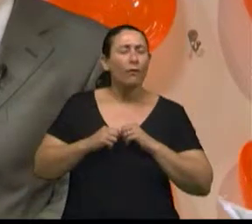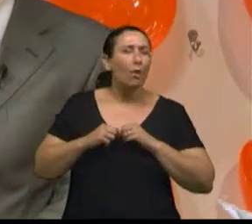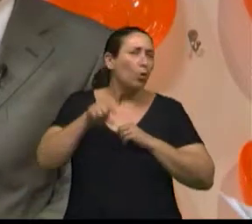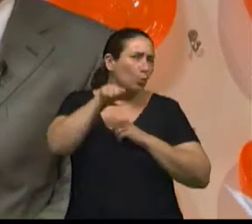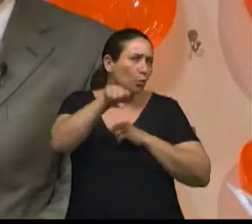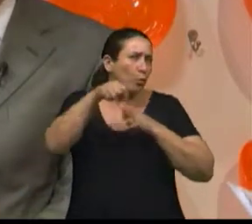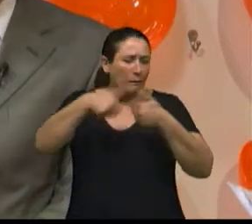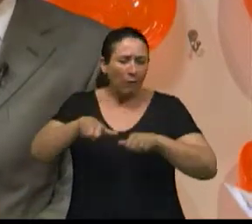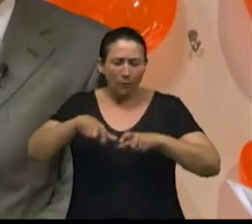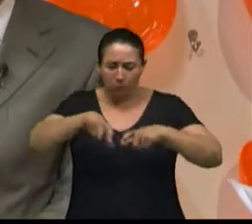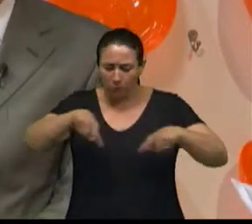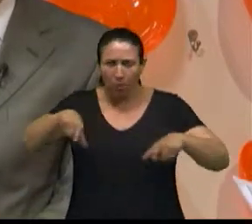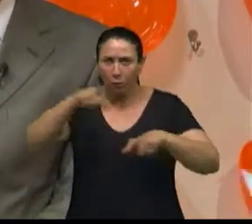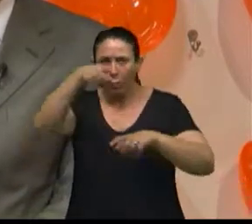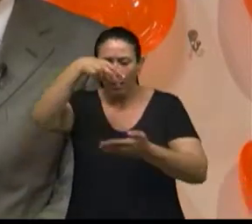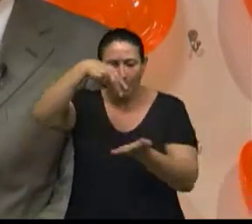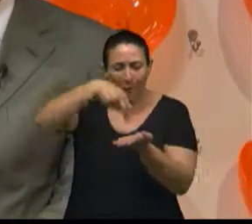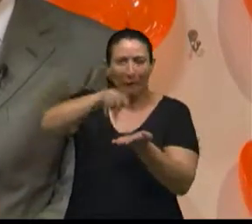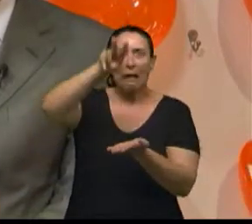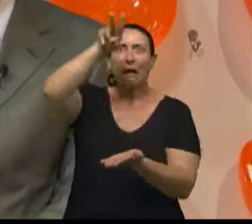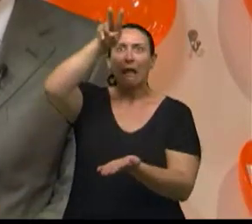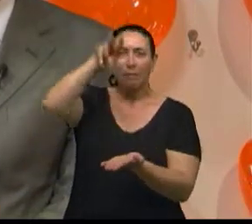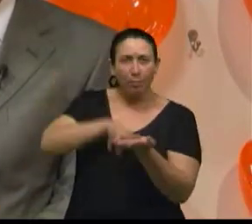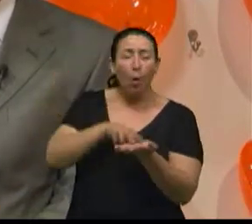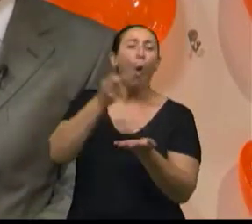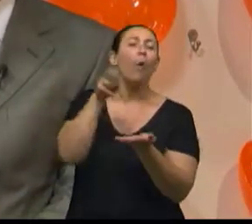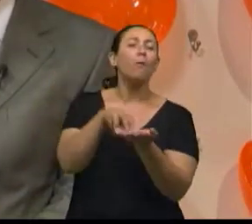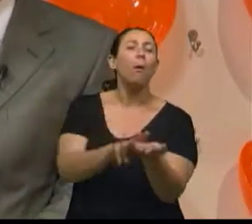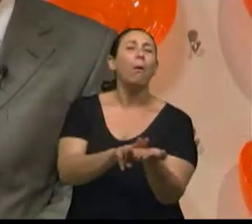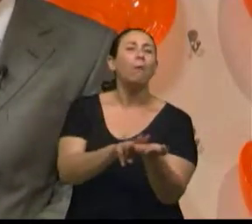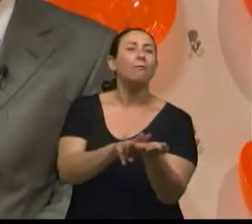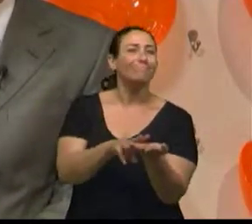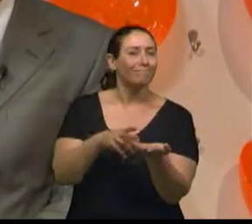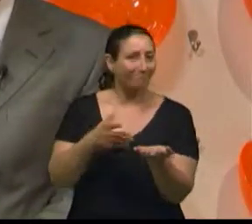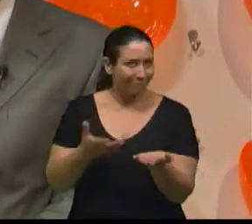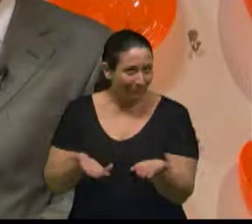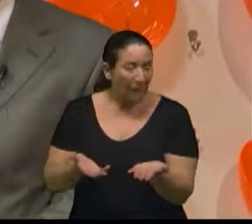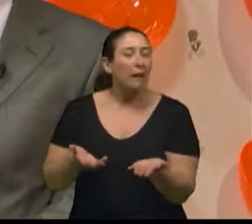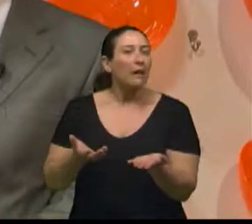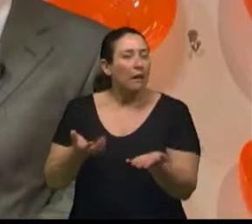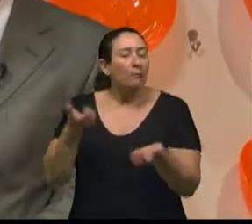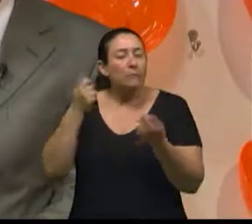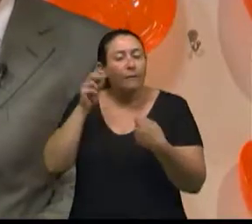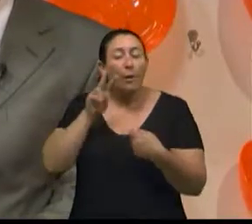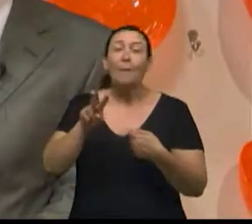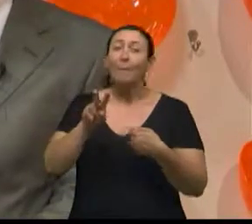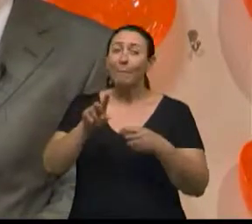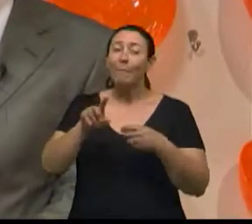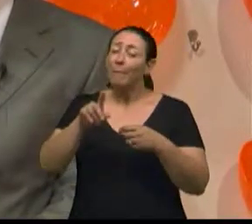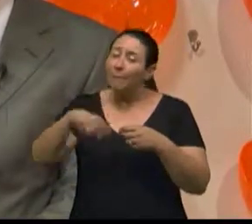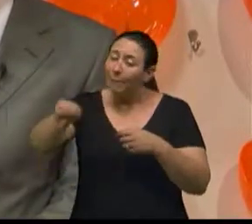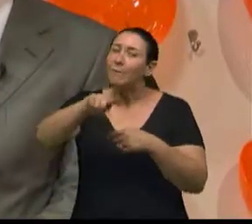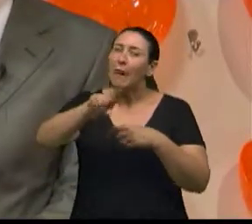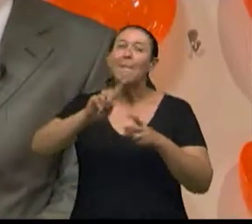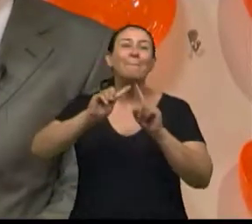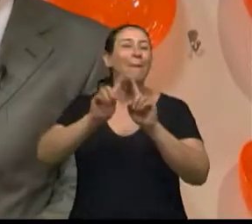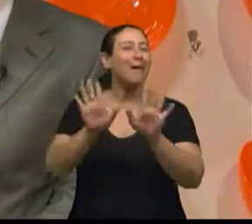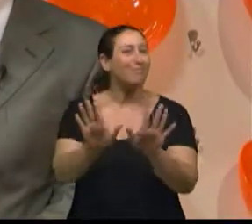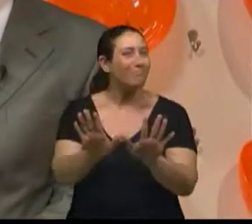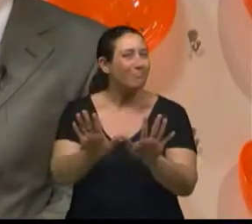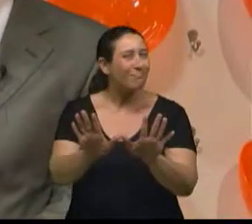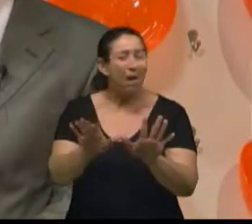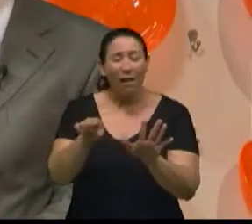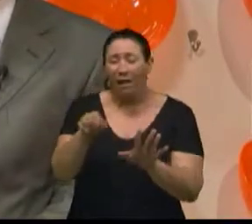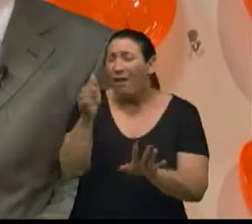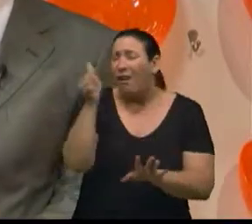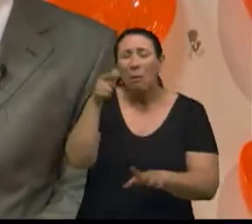obstáculo. Mas, com certeza, a gente sabe que a qualidade óssea é o que vai determinar, na maioria